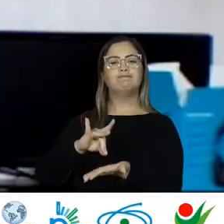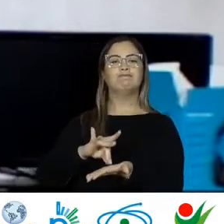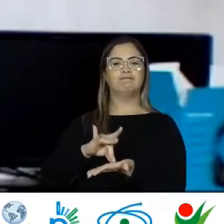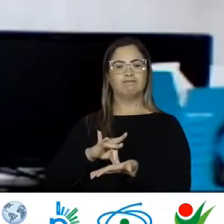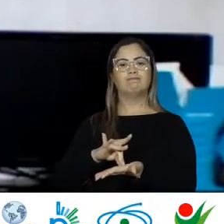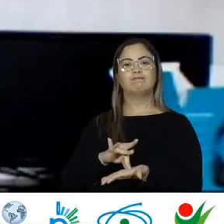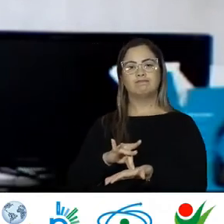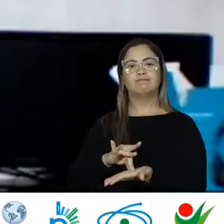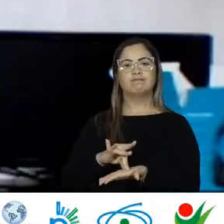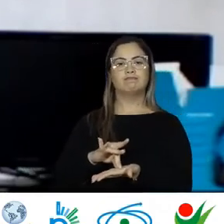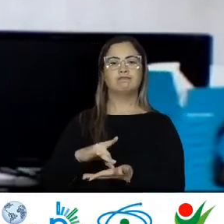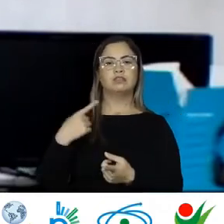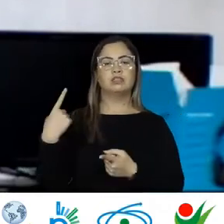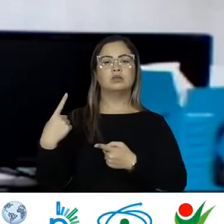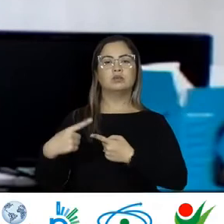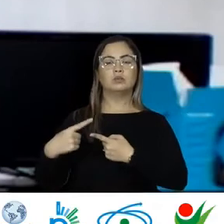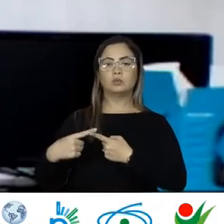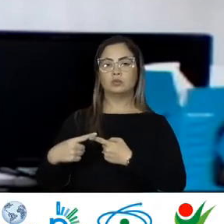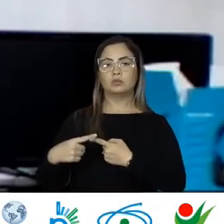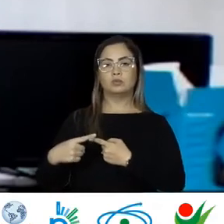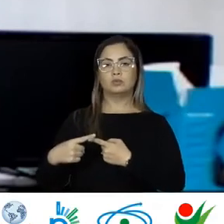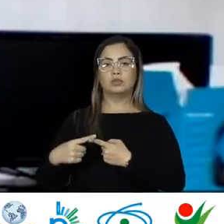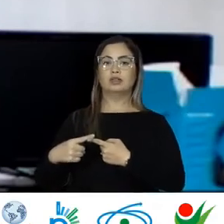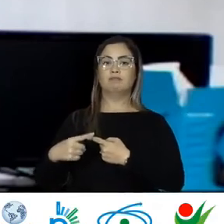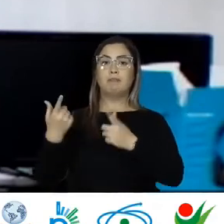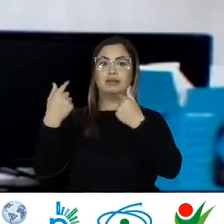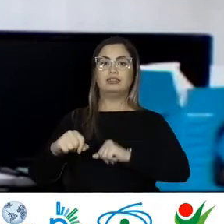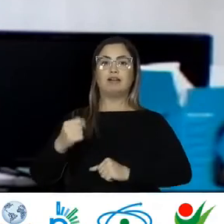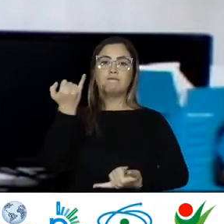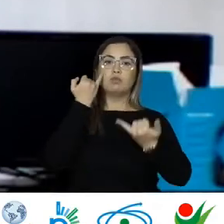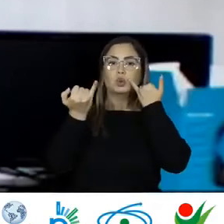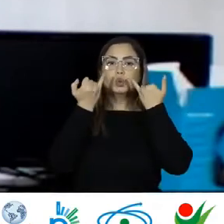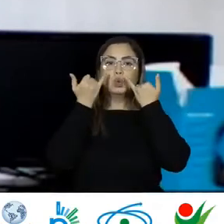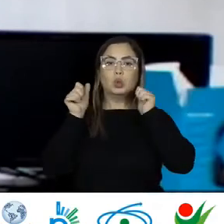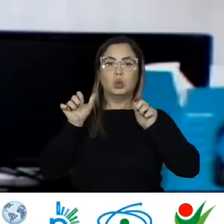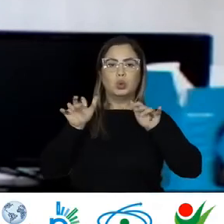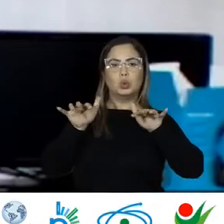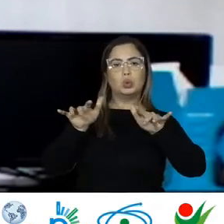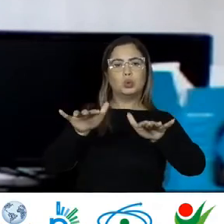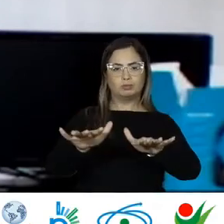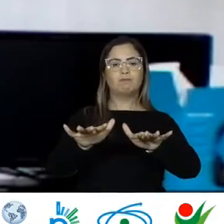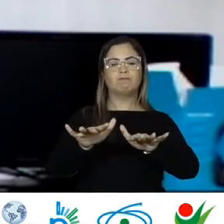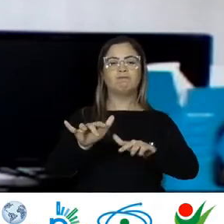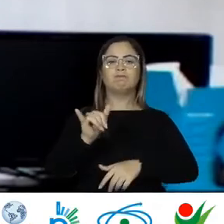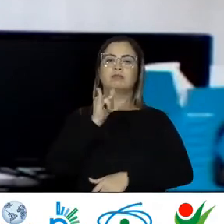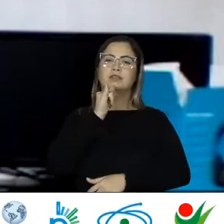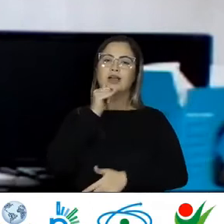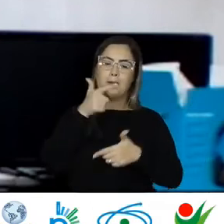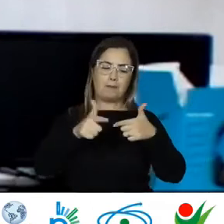Se tornem Conhecidas Porque eu acho Que o grande problema Às vezes É a